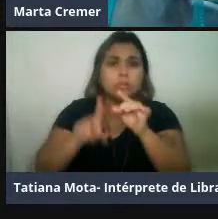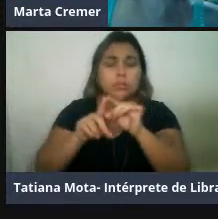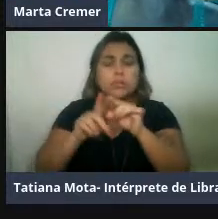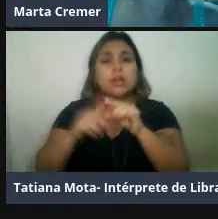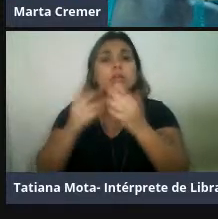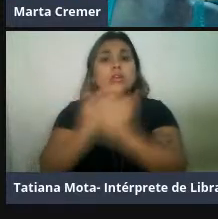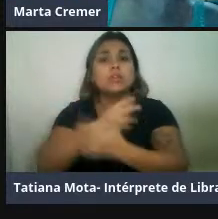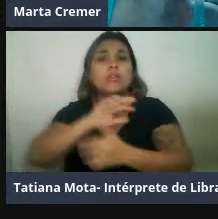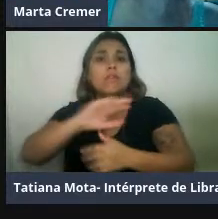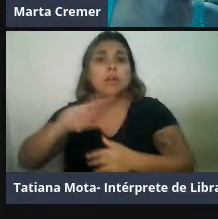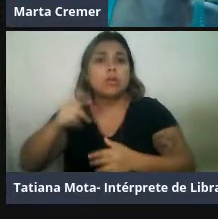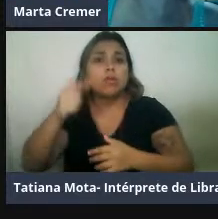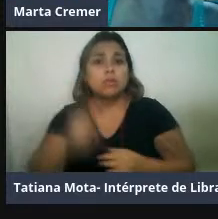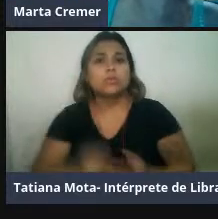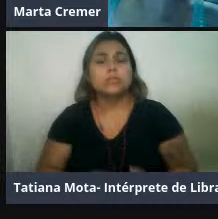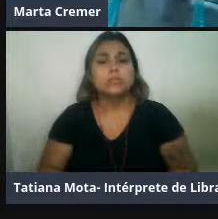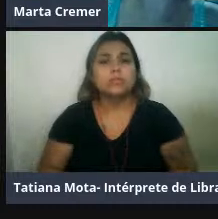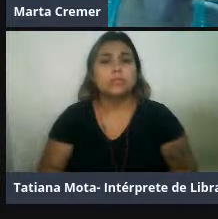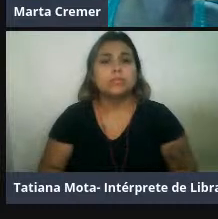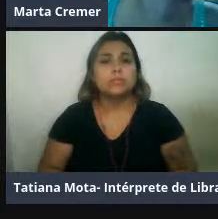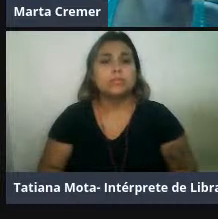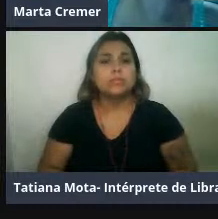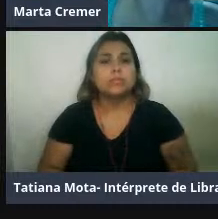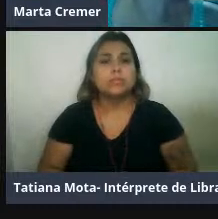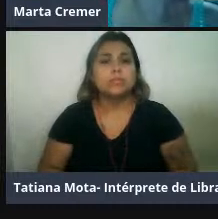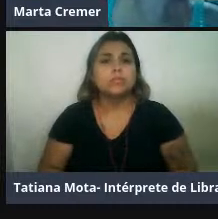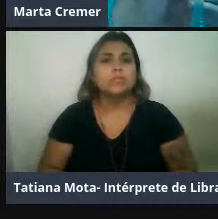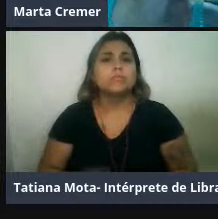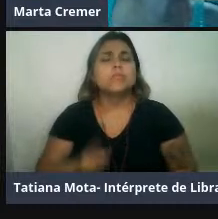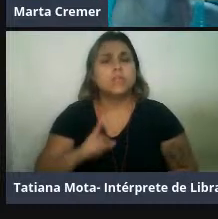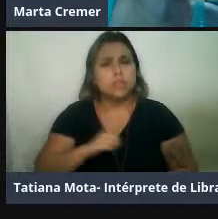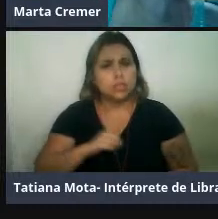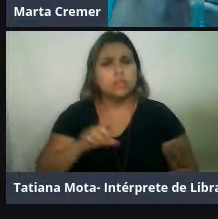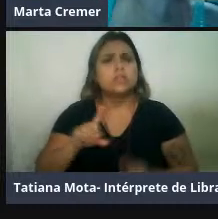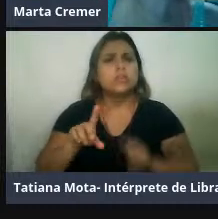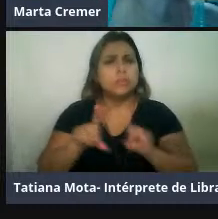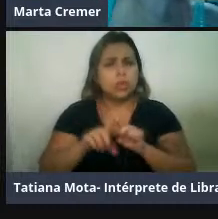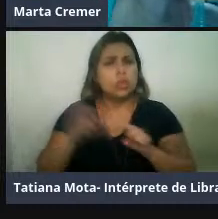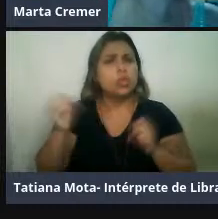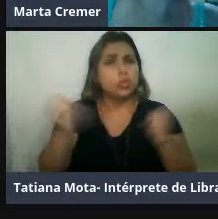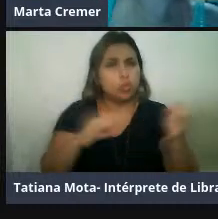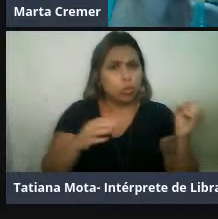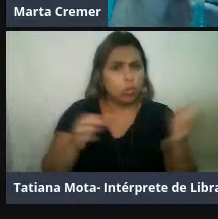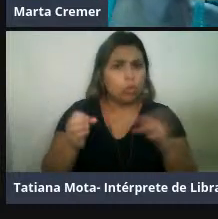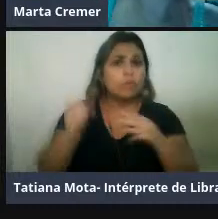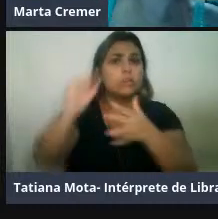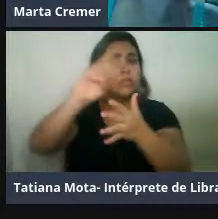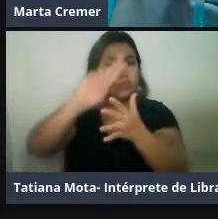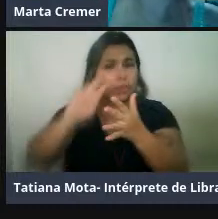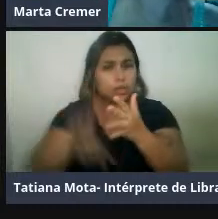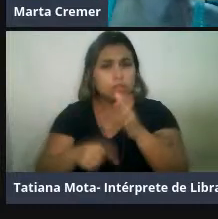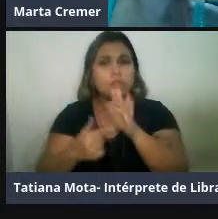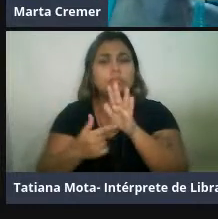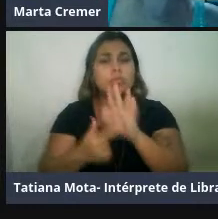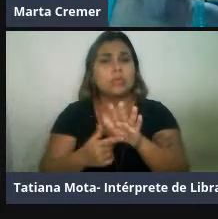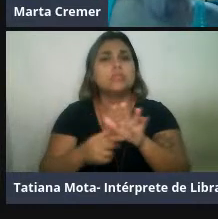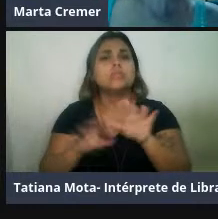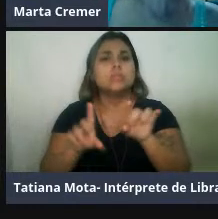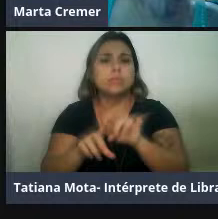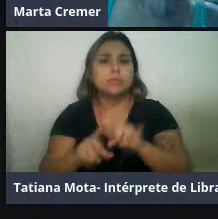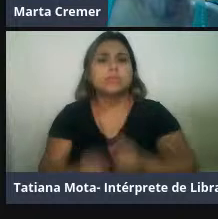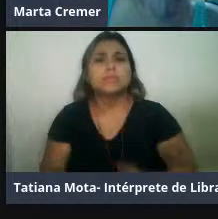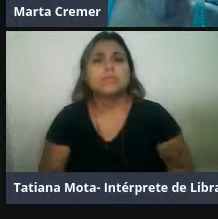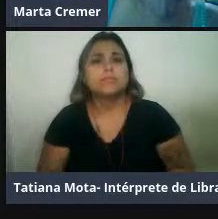dessas variações morfológicas, mas é provável que novas espécies venham a ser descritas em breve, né, venham a ser confirmadas para todos os truncados.